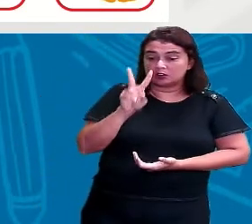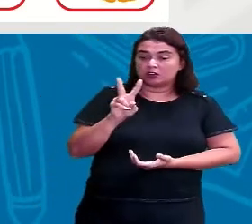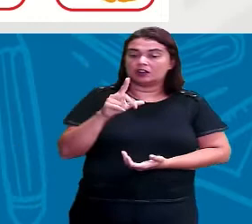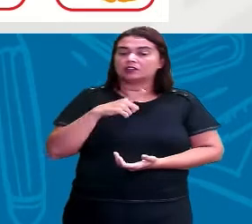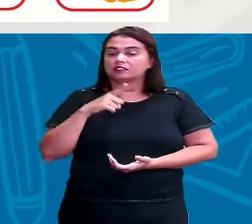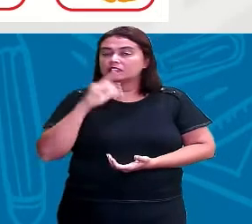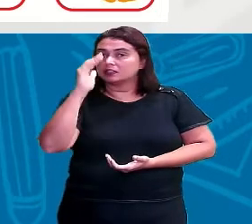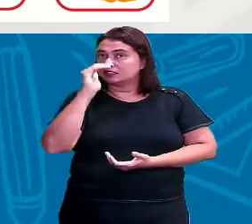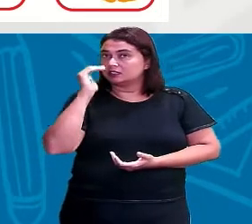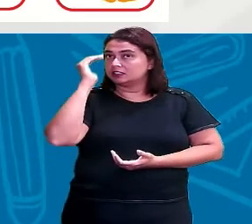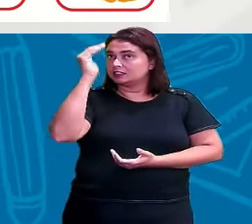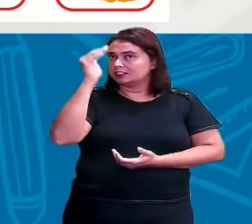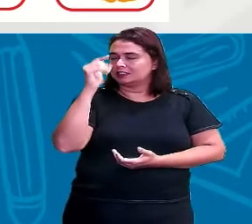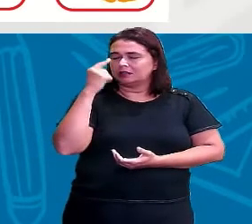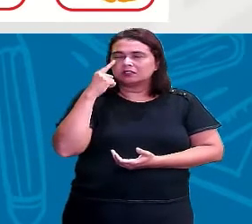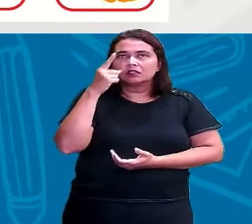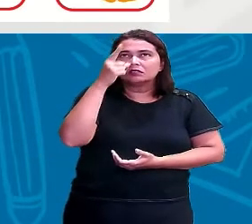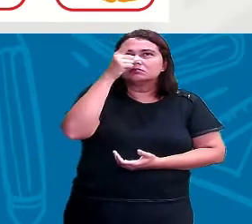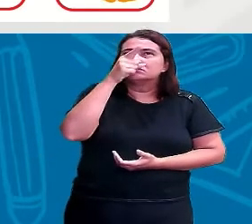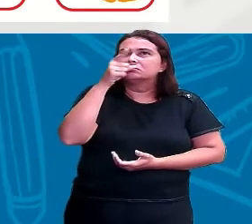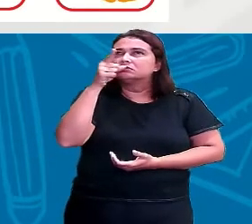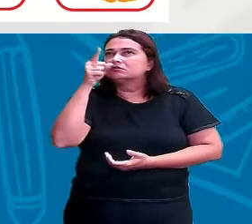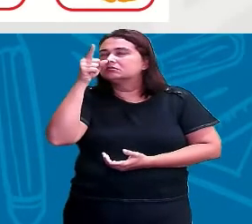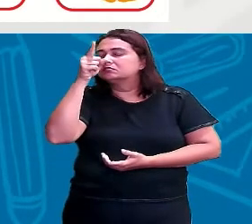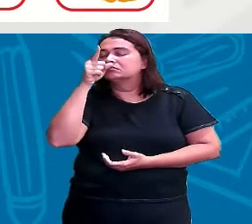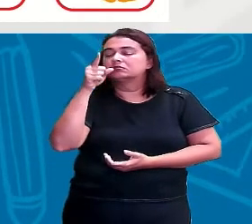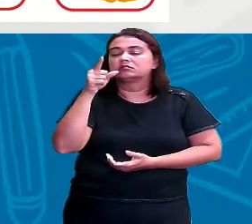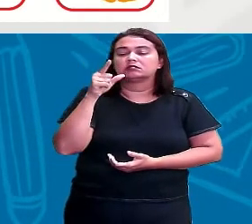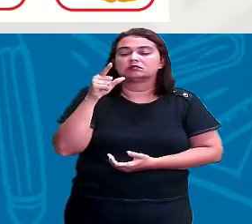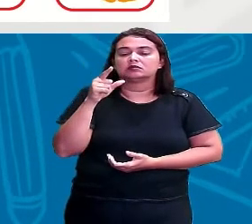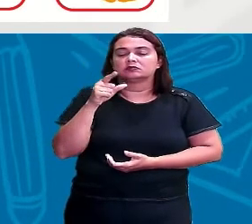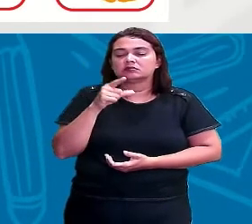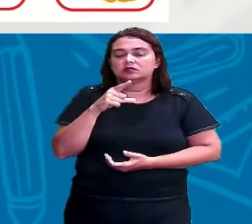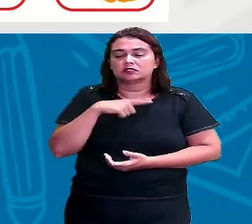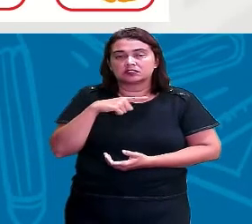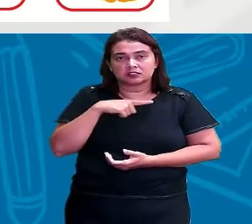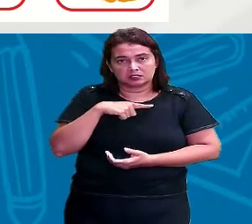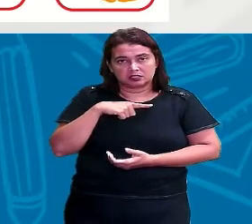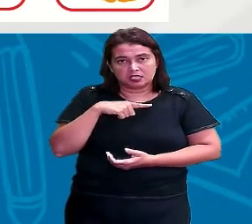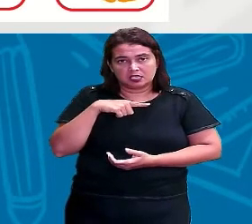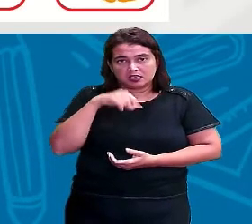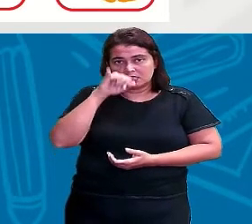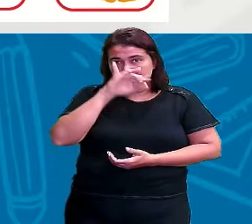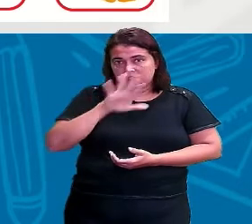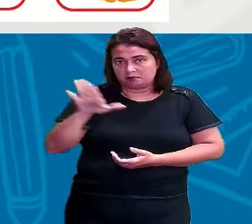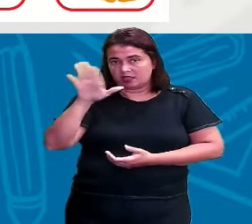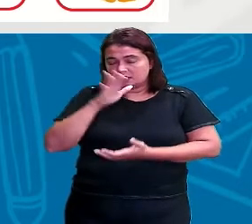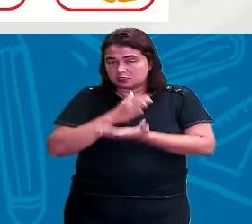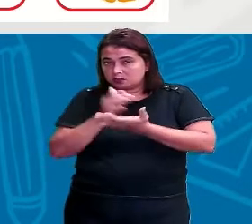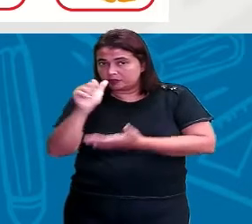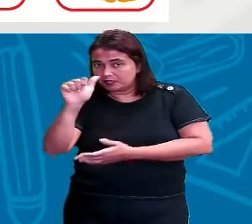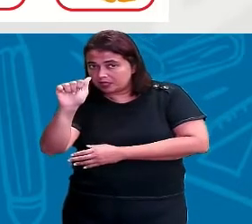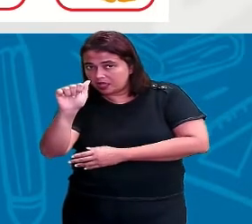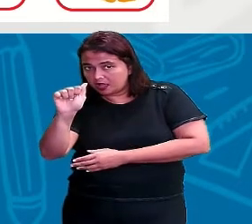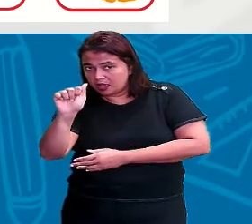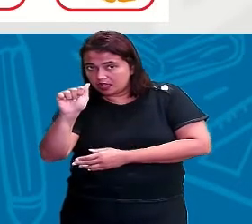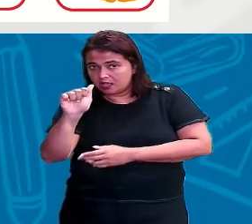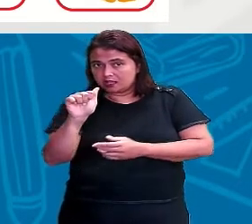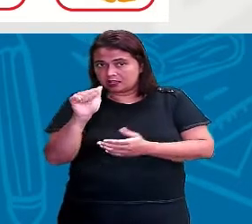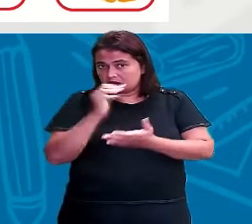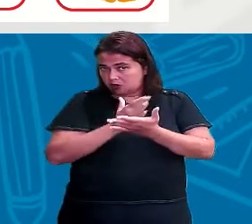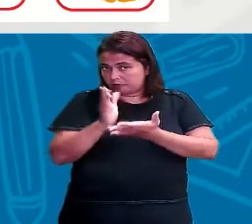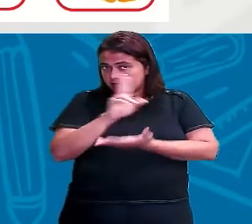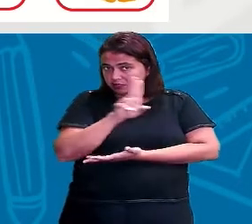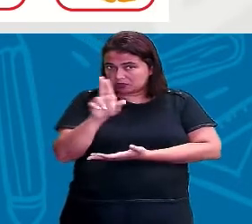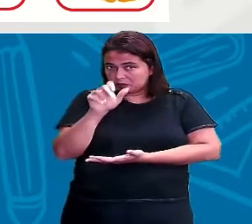tem o alfabeto para dar a dica para a gente. Tem alguma imagem que começa com a letrinha A? Quando eu falei aqui, tem